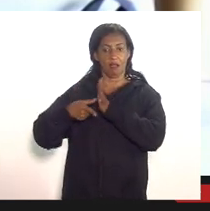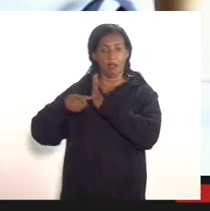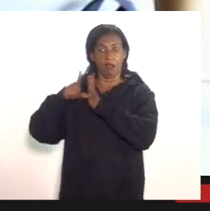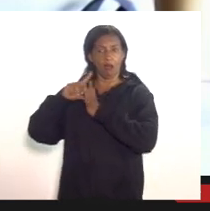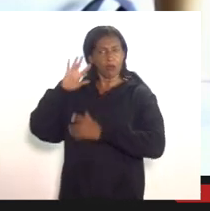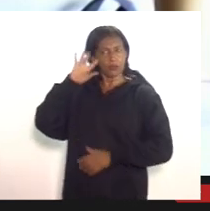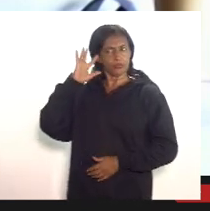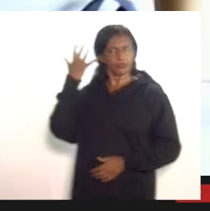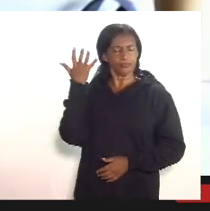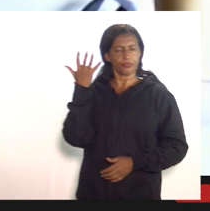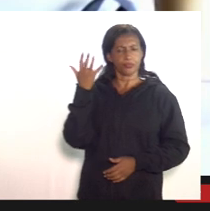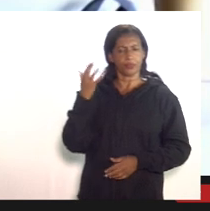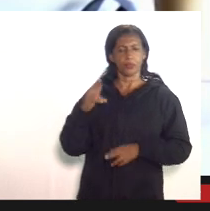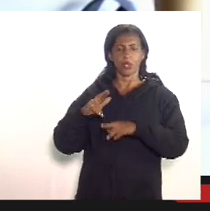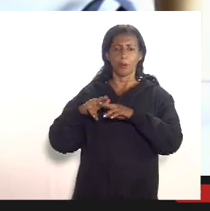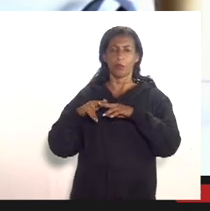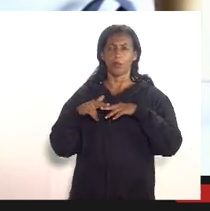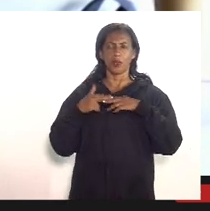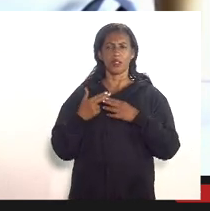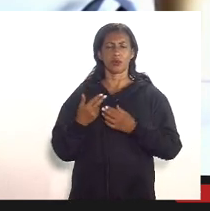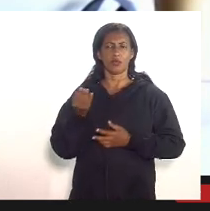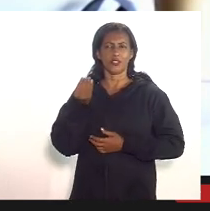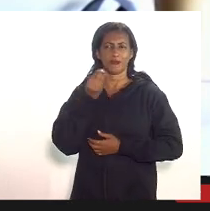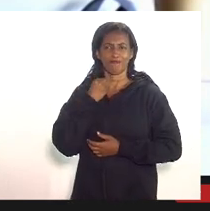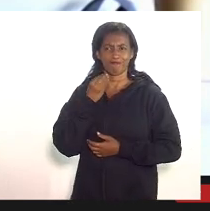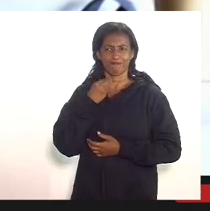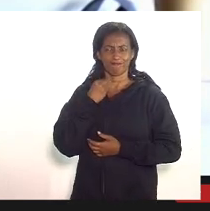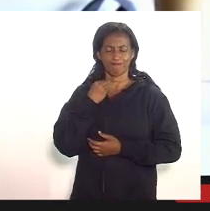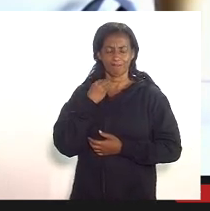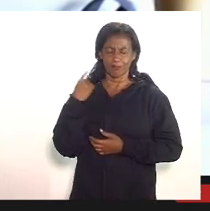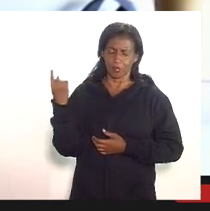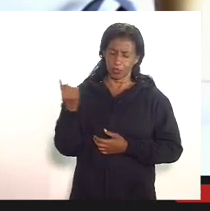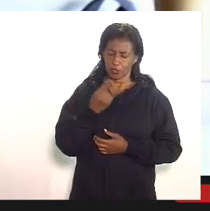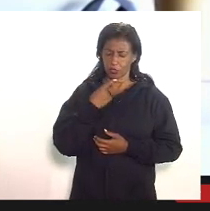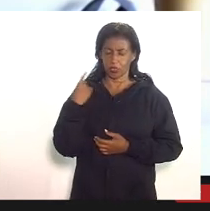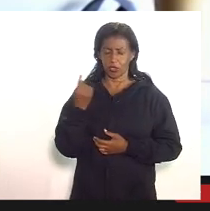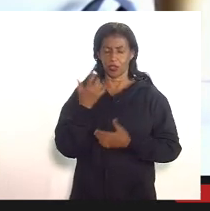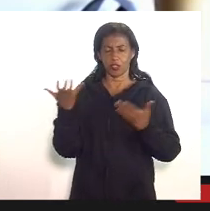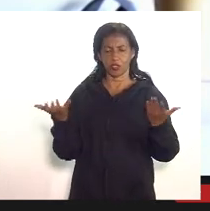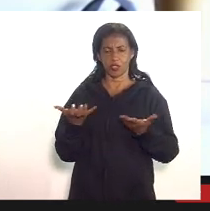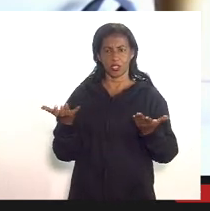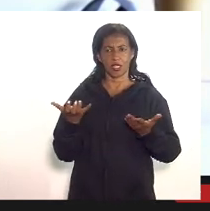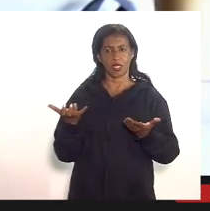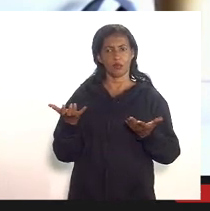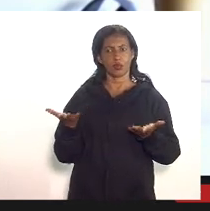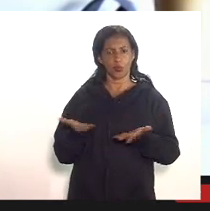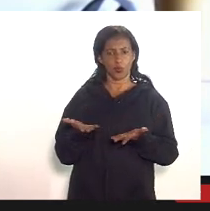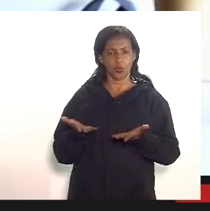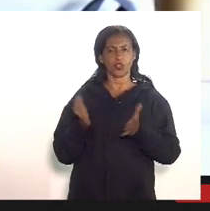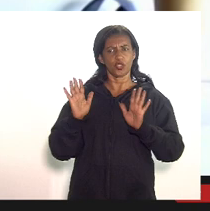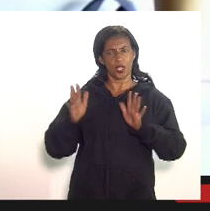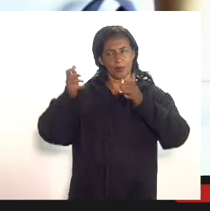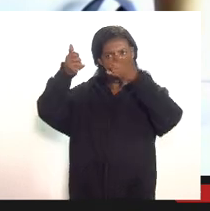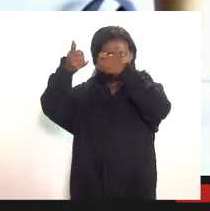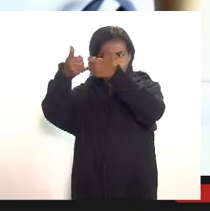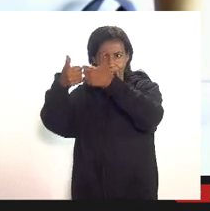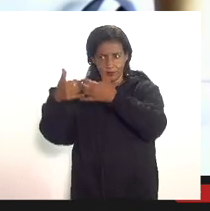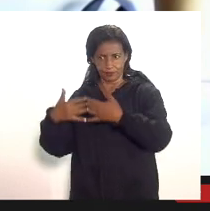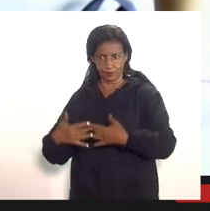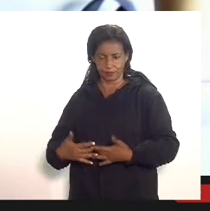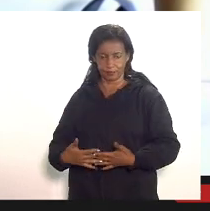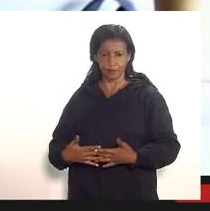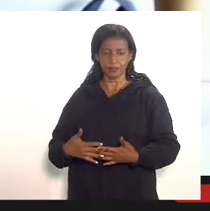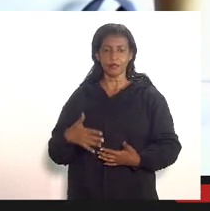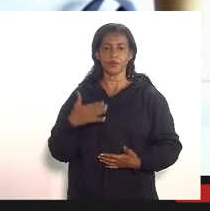decisão por isso mais frágeis do que nós queremos hoje dadas as explicações eu queria